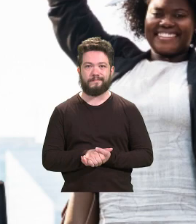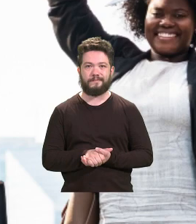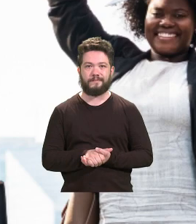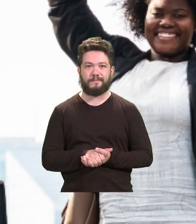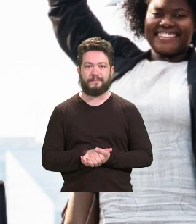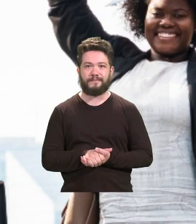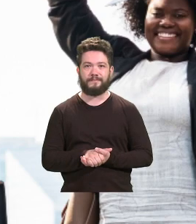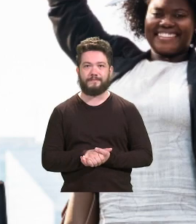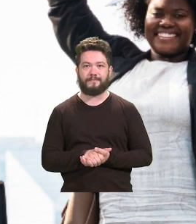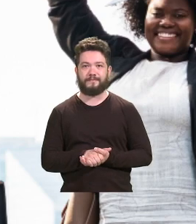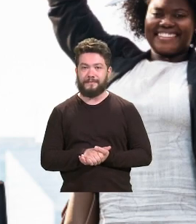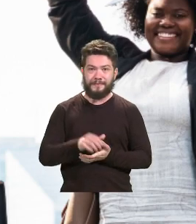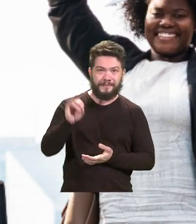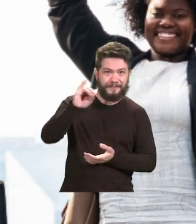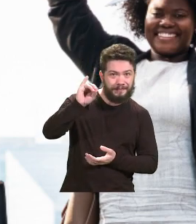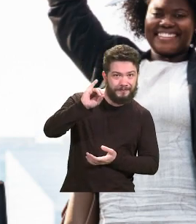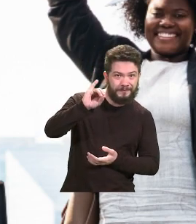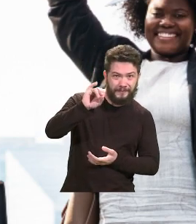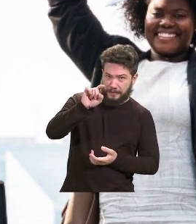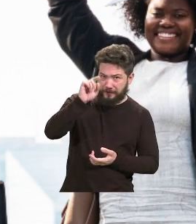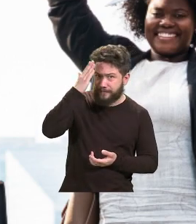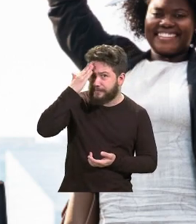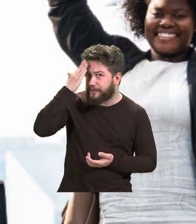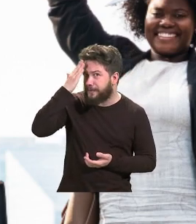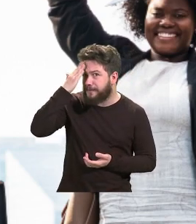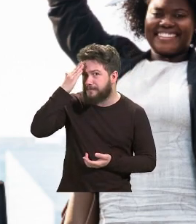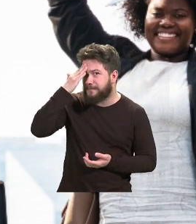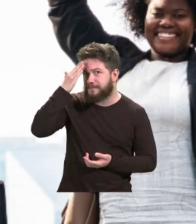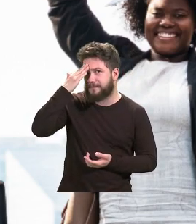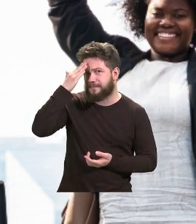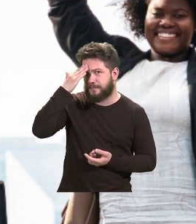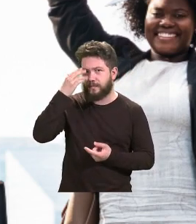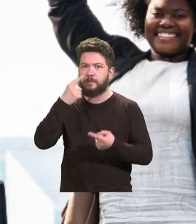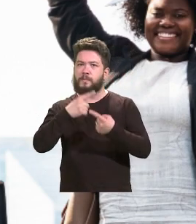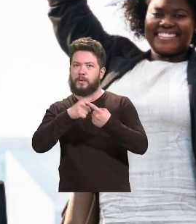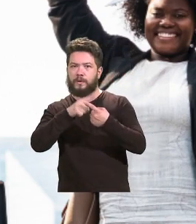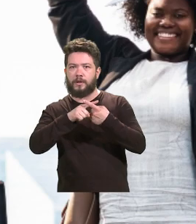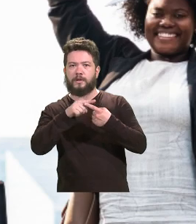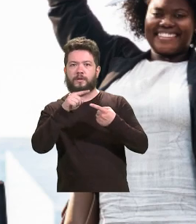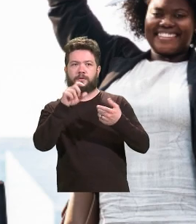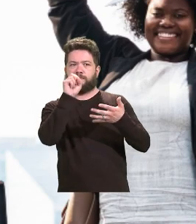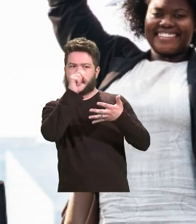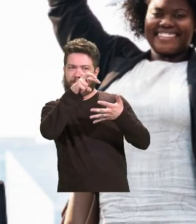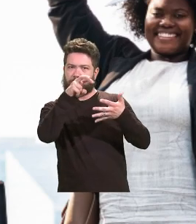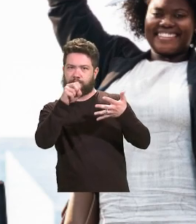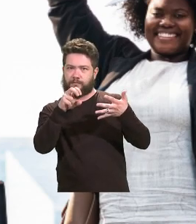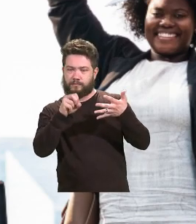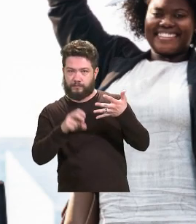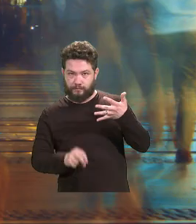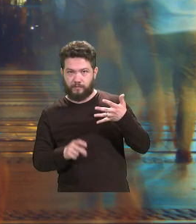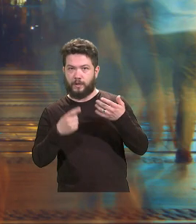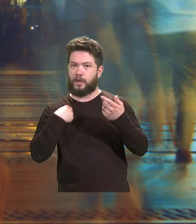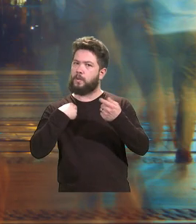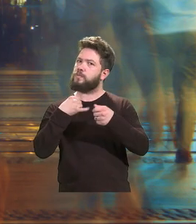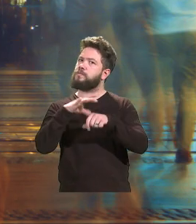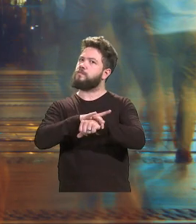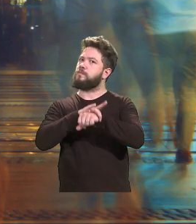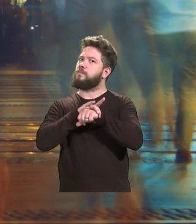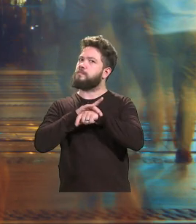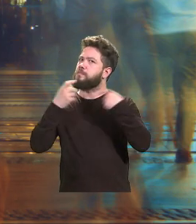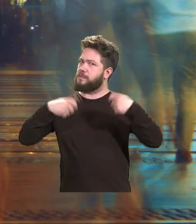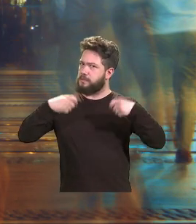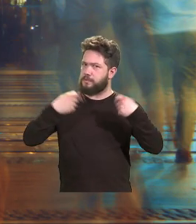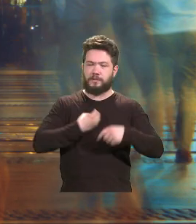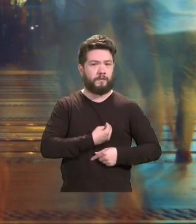Oi, vocês sabem o quanto é importante ver e ser visto em várias situações de nossas vidas, mas tem uma